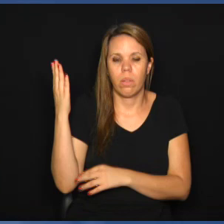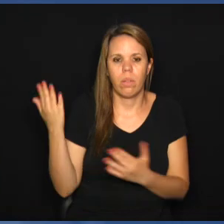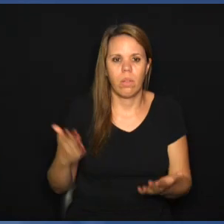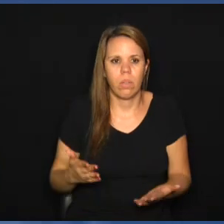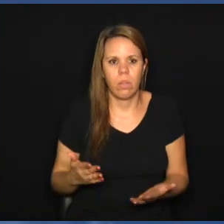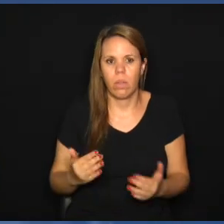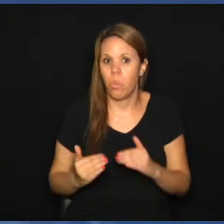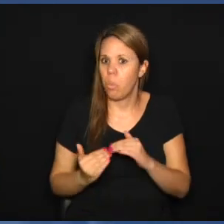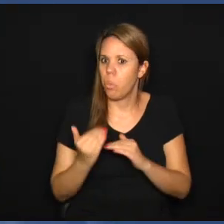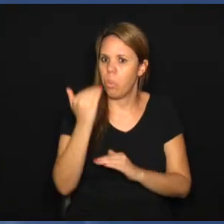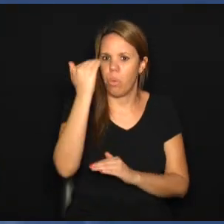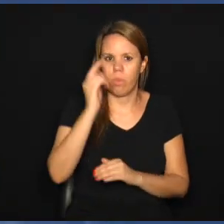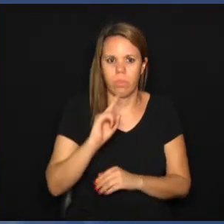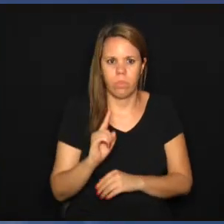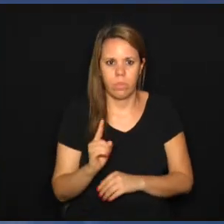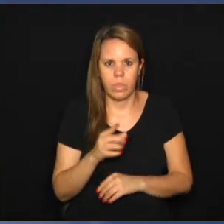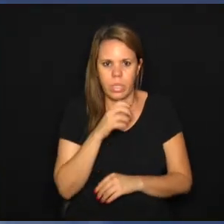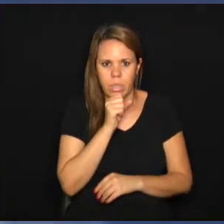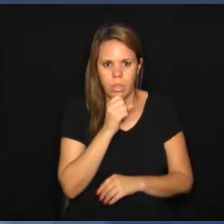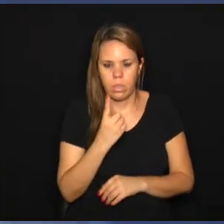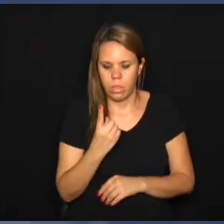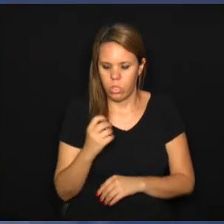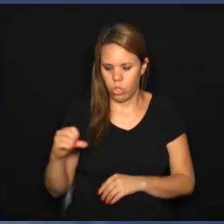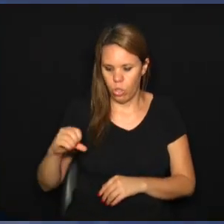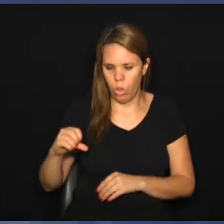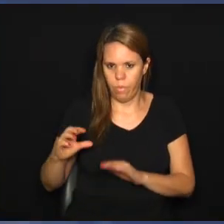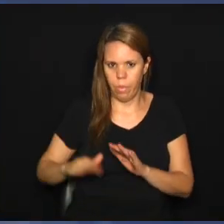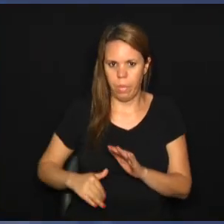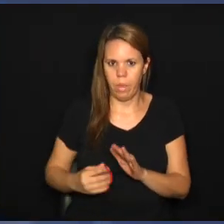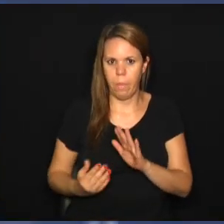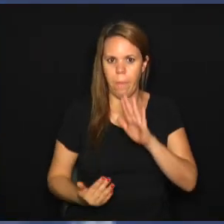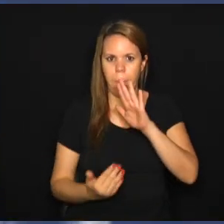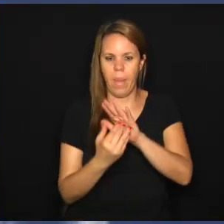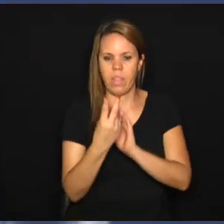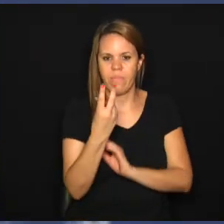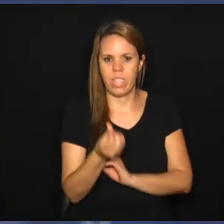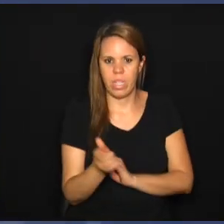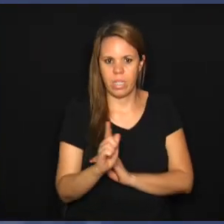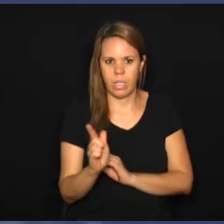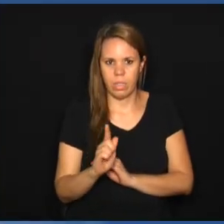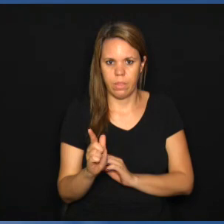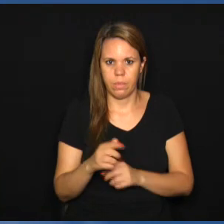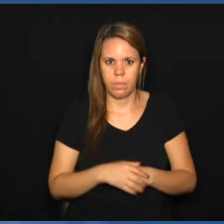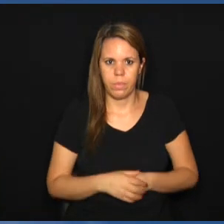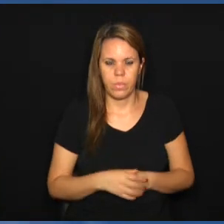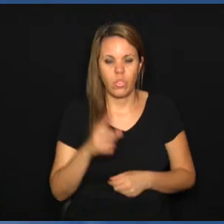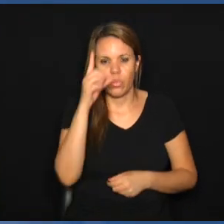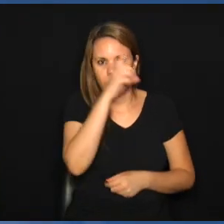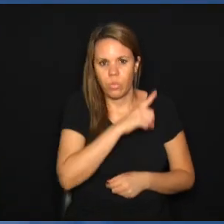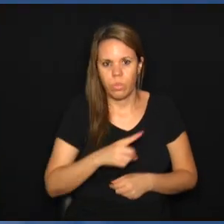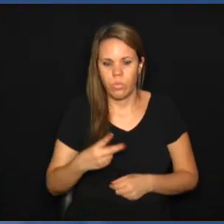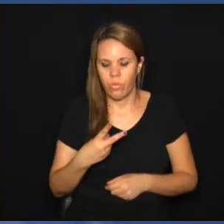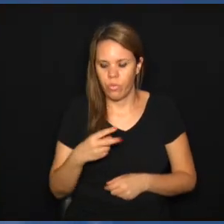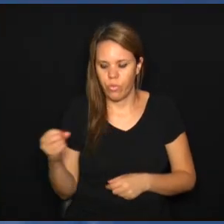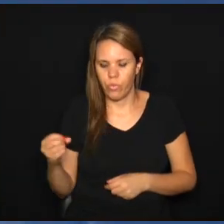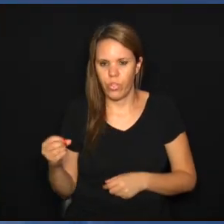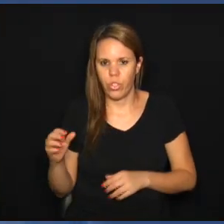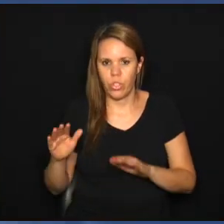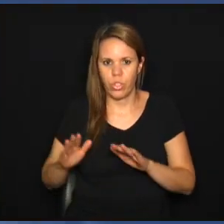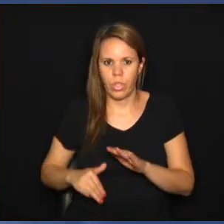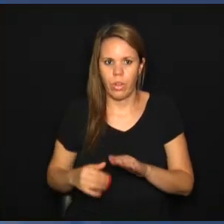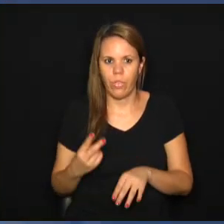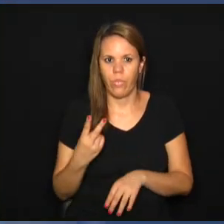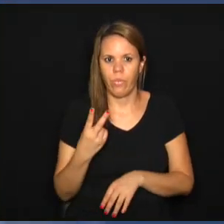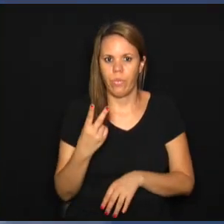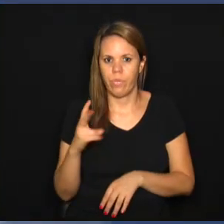elas não sobem, viu? No sábado, mínima de 19 e máxima de 26 e no domingo, mínima de 20